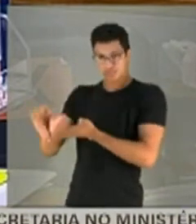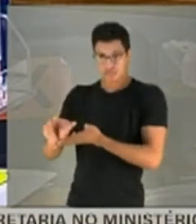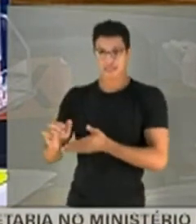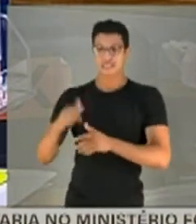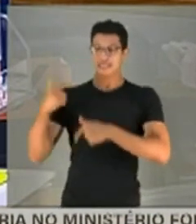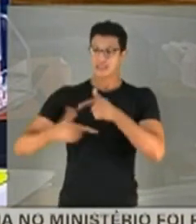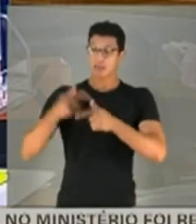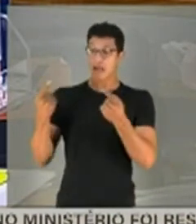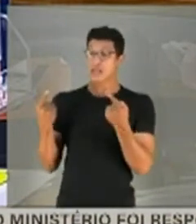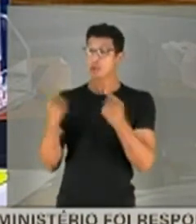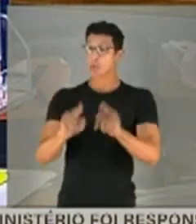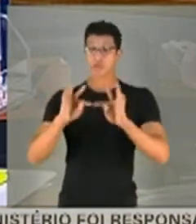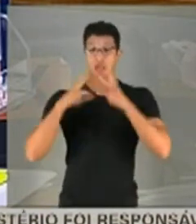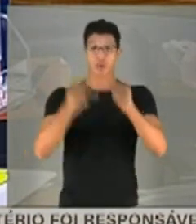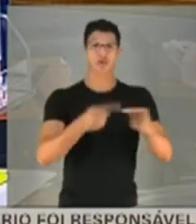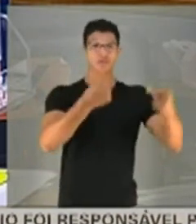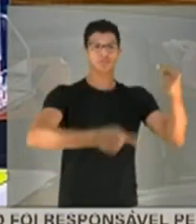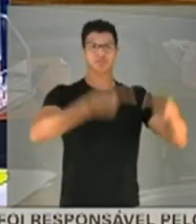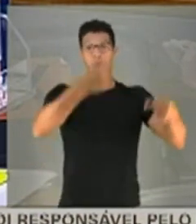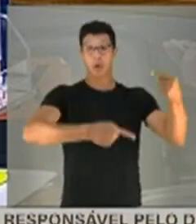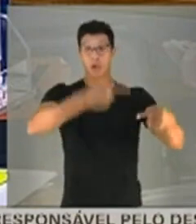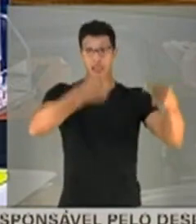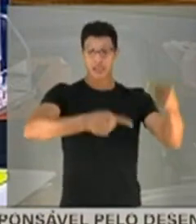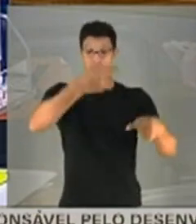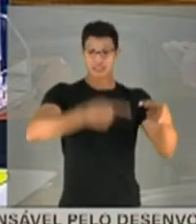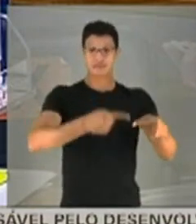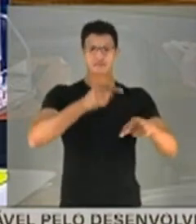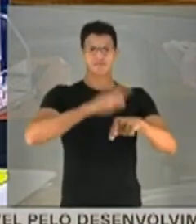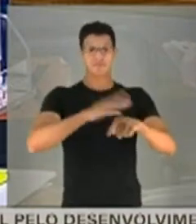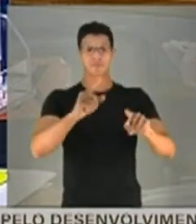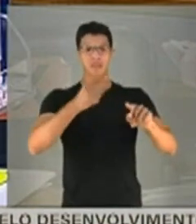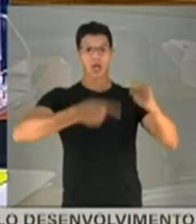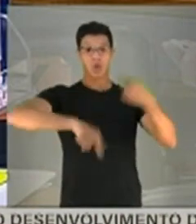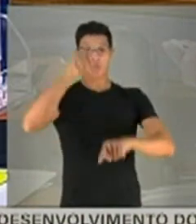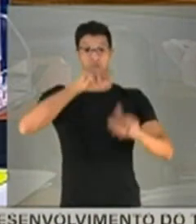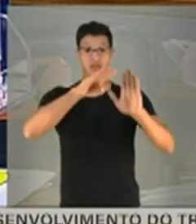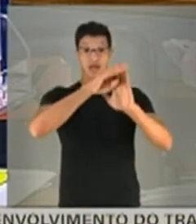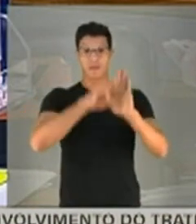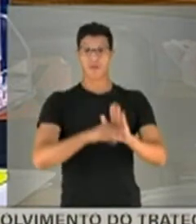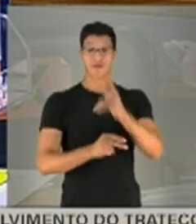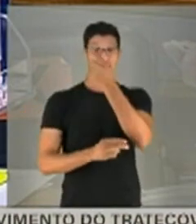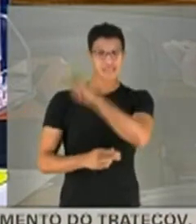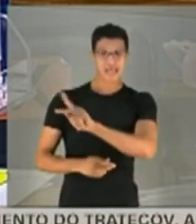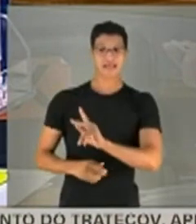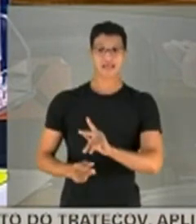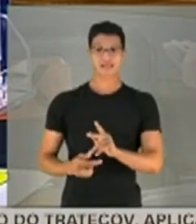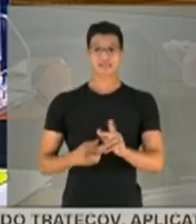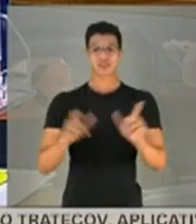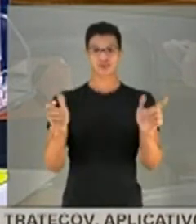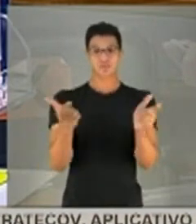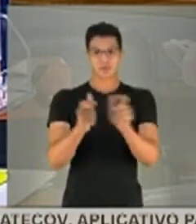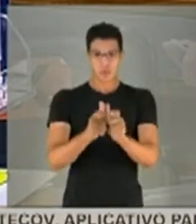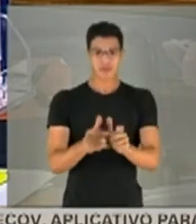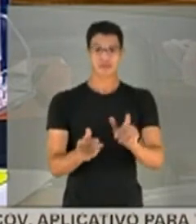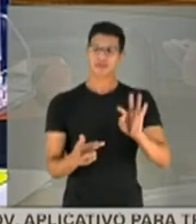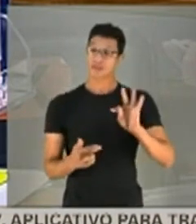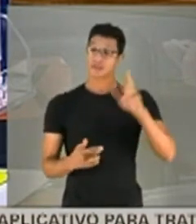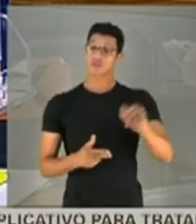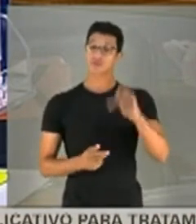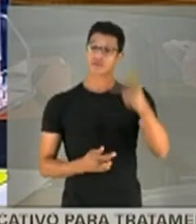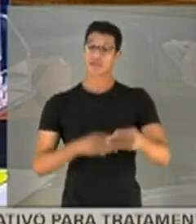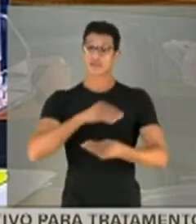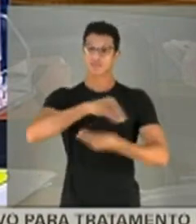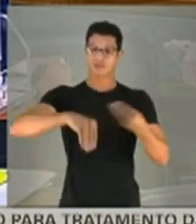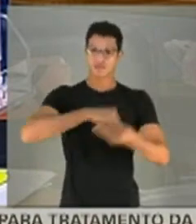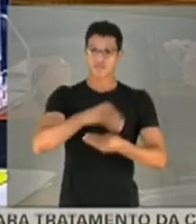trabalha contra todas as políticas que são contrárias à pauta deles de minorias. Tudo deles